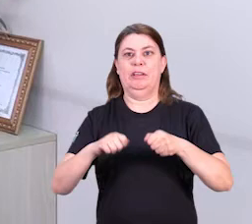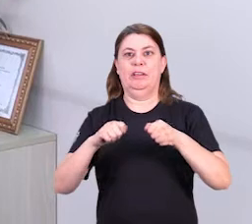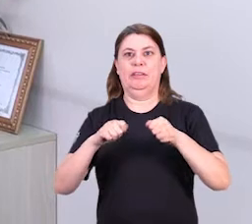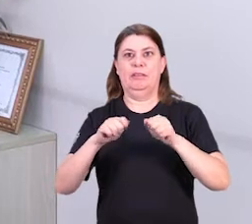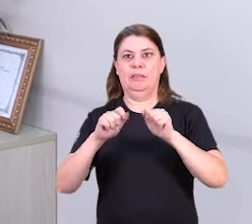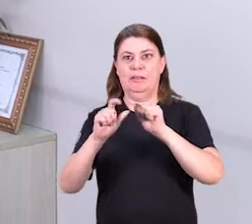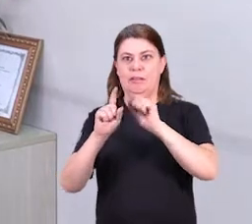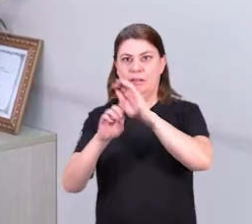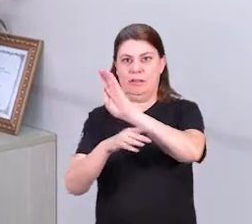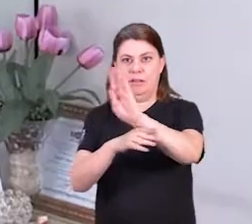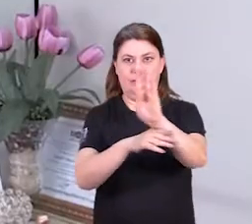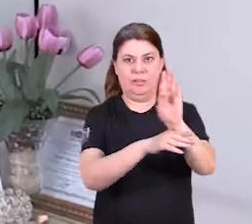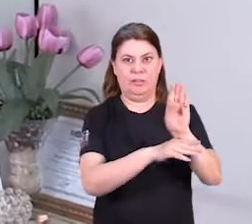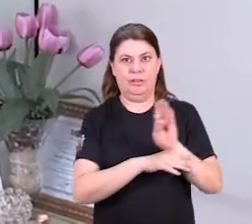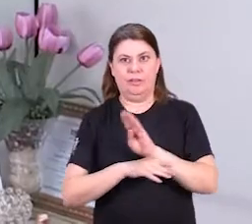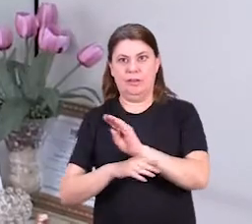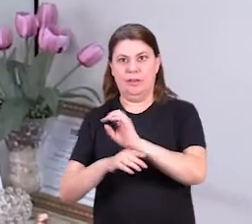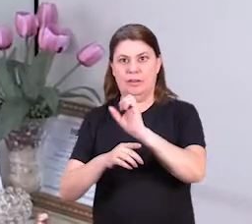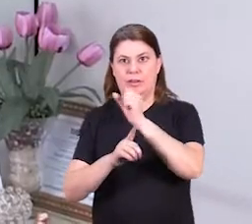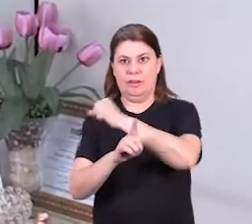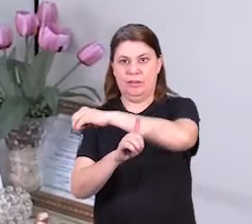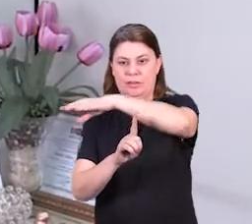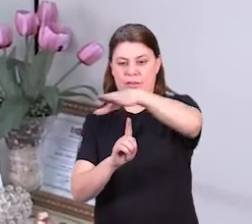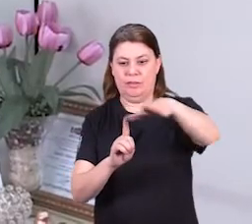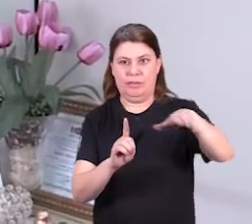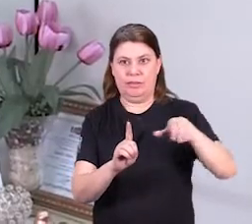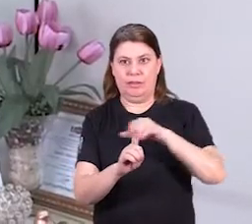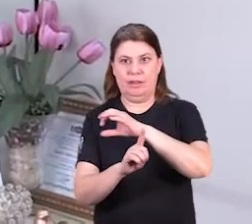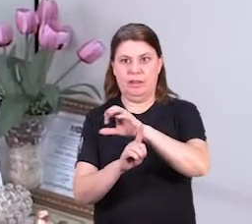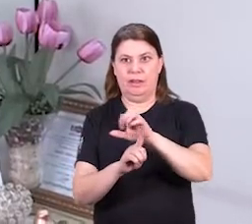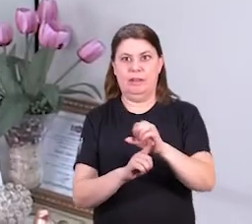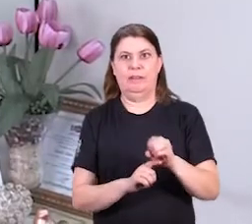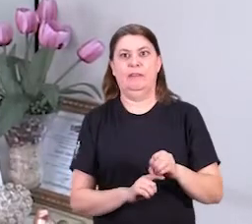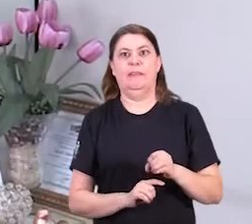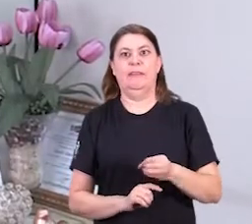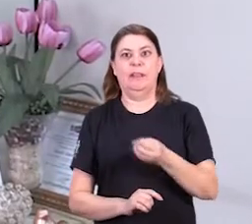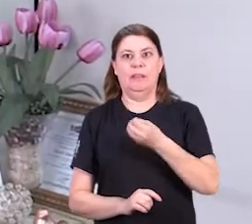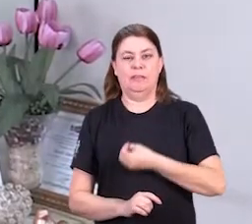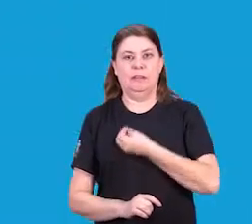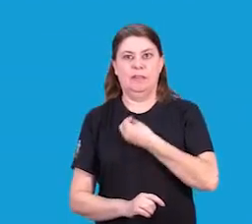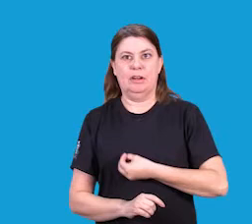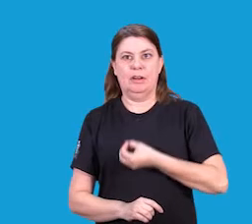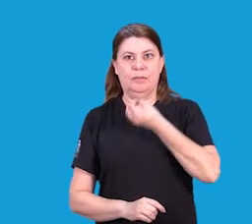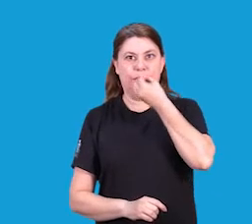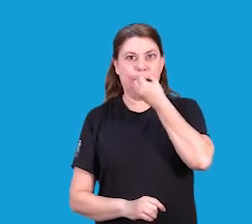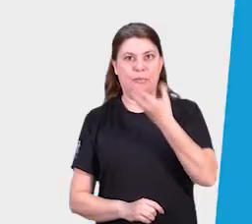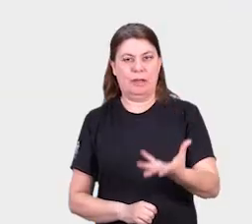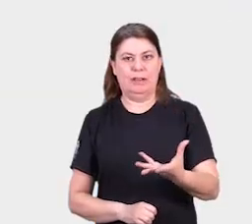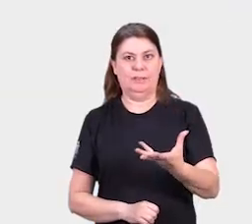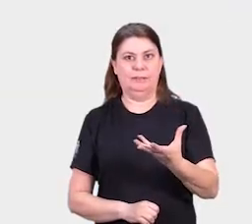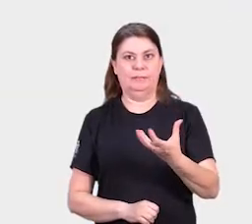toda a nossa sociedade, auxiliando muito e contribuindo para o bem comum de todos nós.